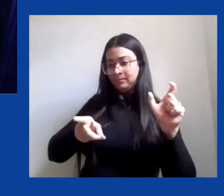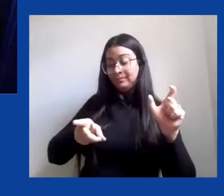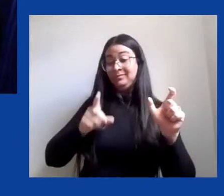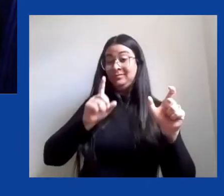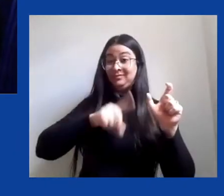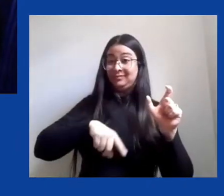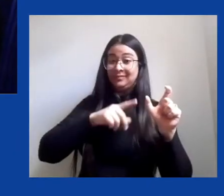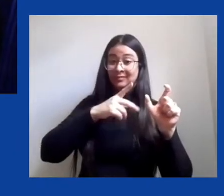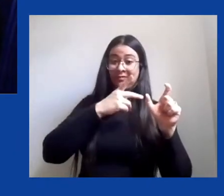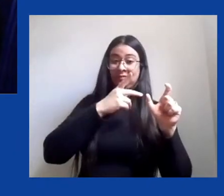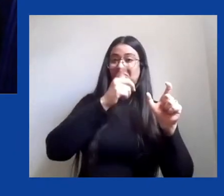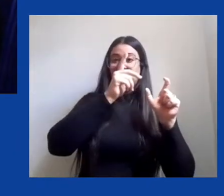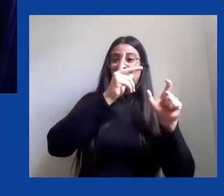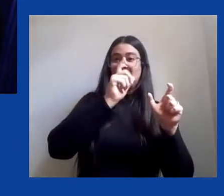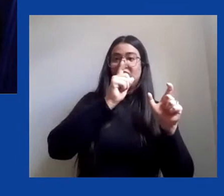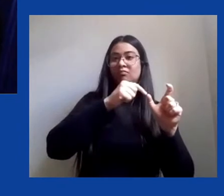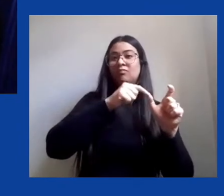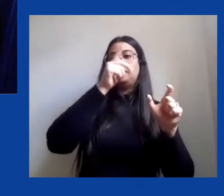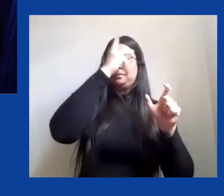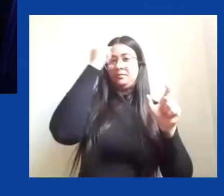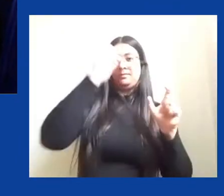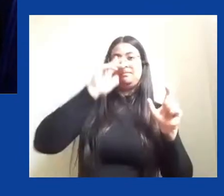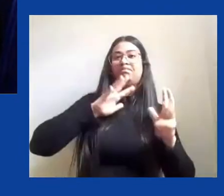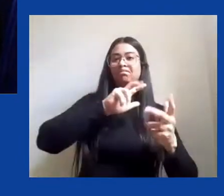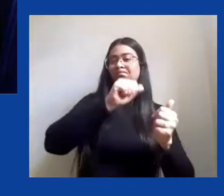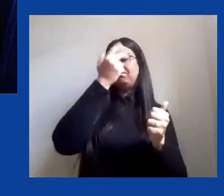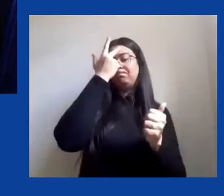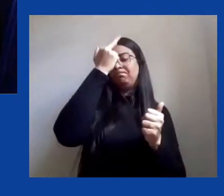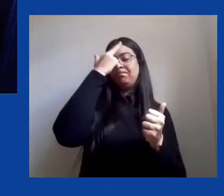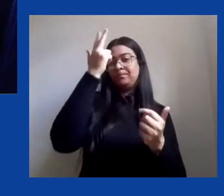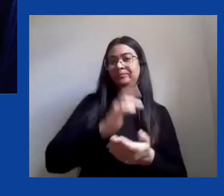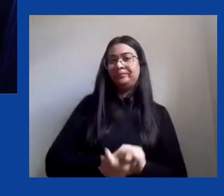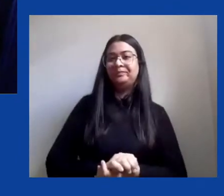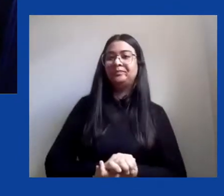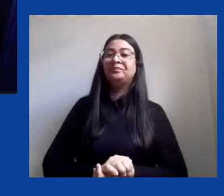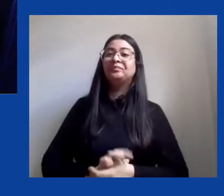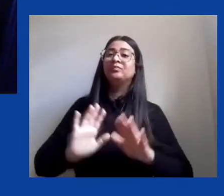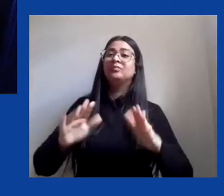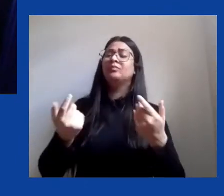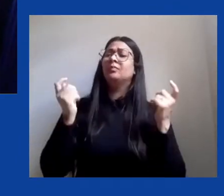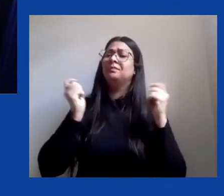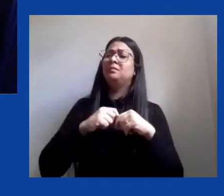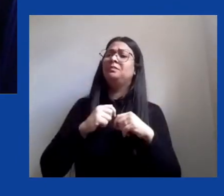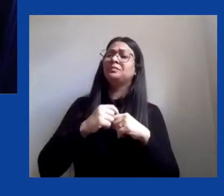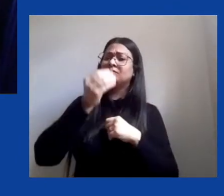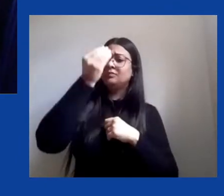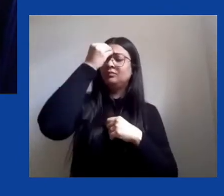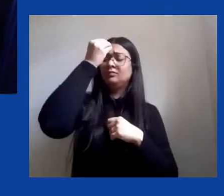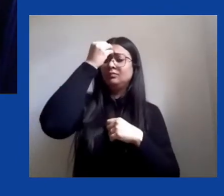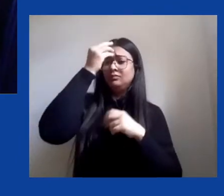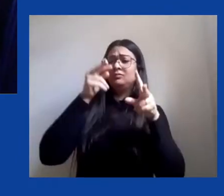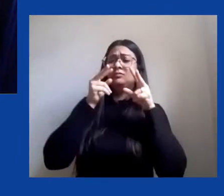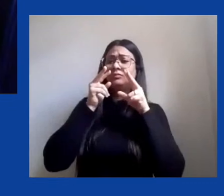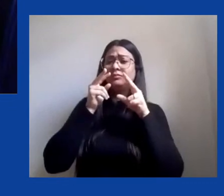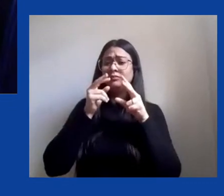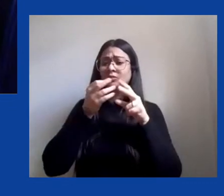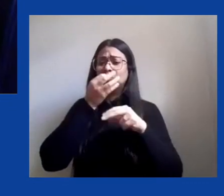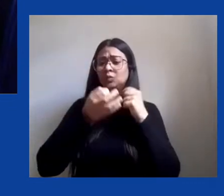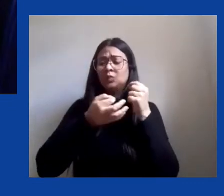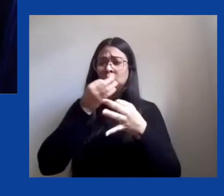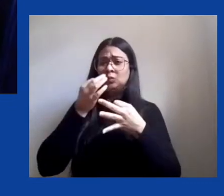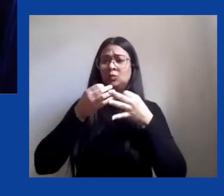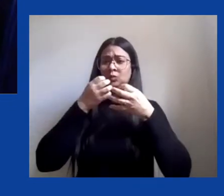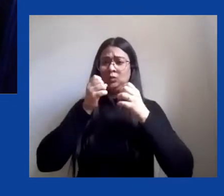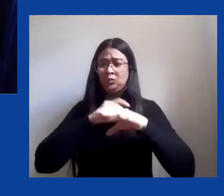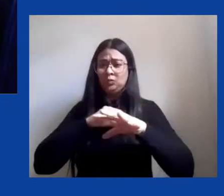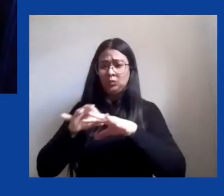Para mais bem compreender esse olhar educador do eu hegemônico retomamos o pensamento da Rita